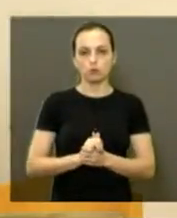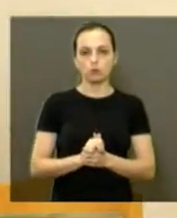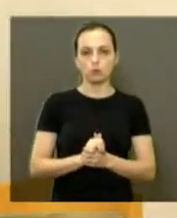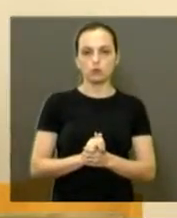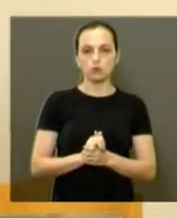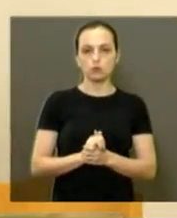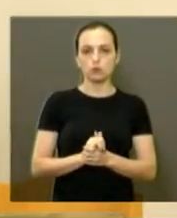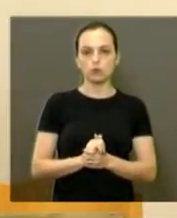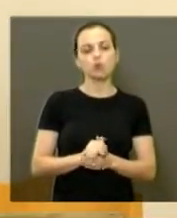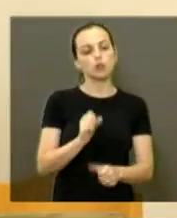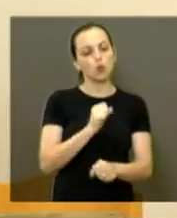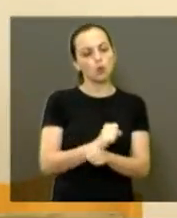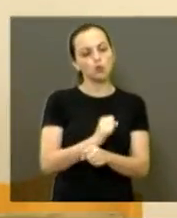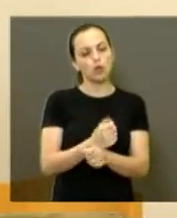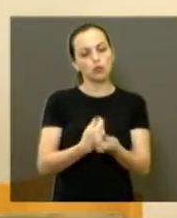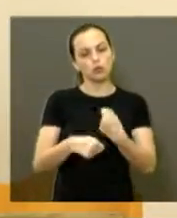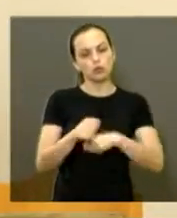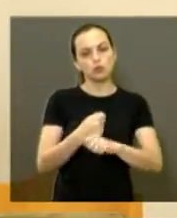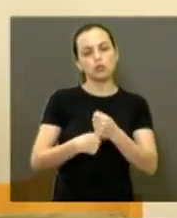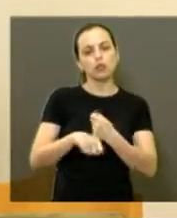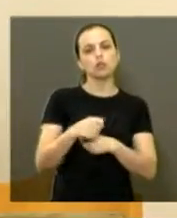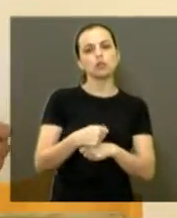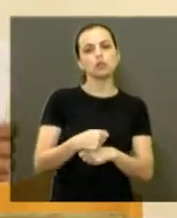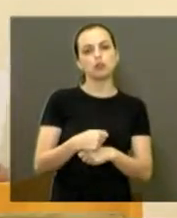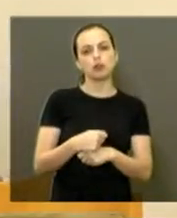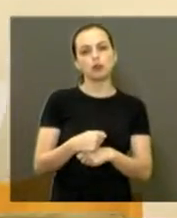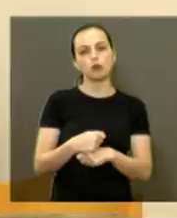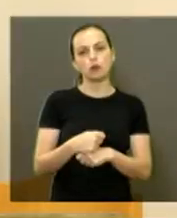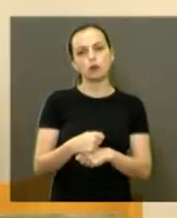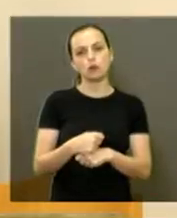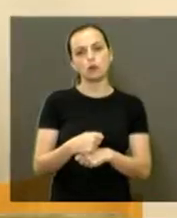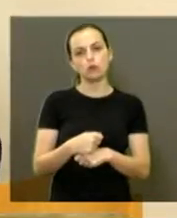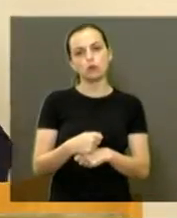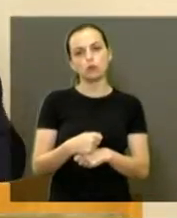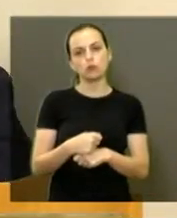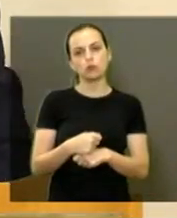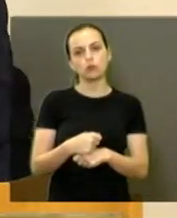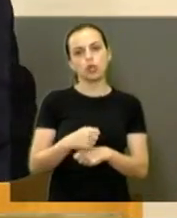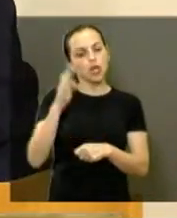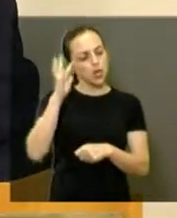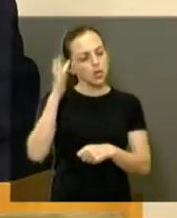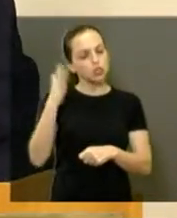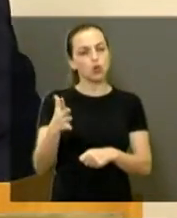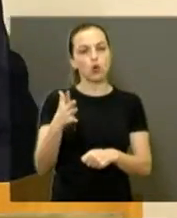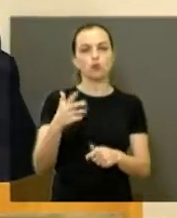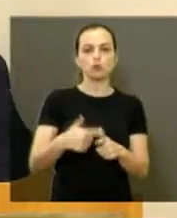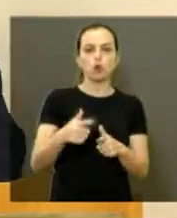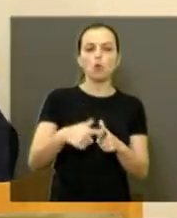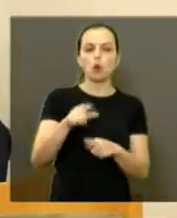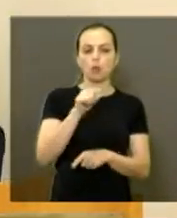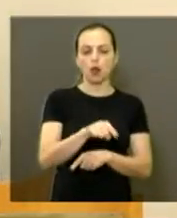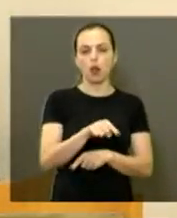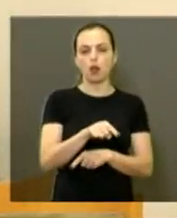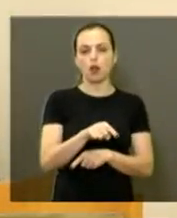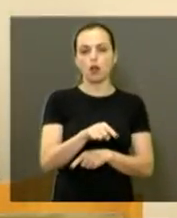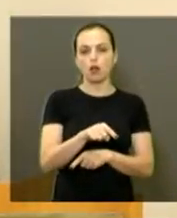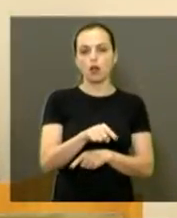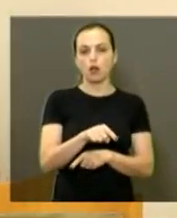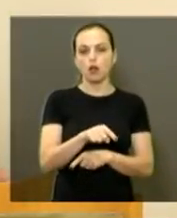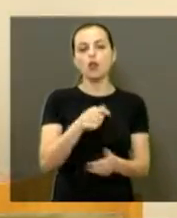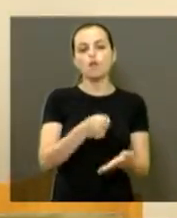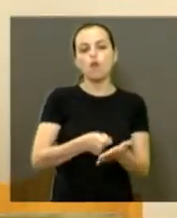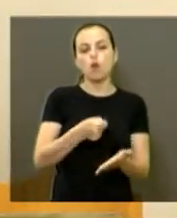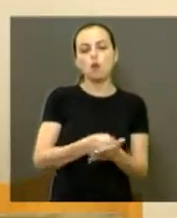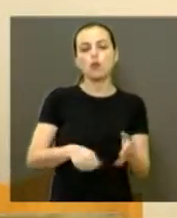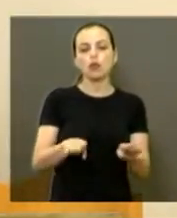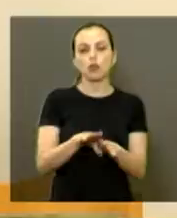Então, espero que a administração que esteja nos ouvindo, que tome uma providência com urgência a respeito disso. E vou cobrar